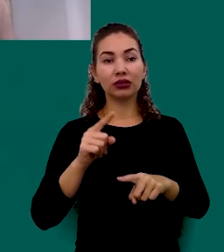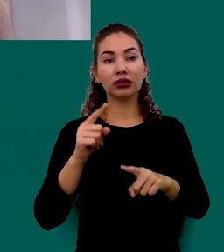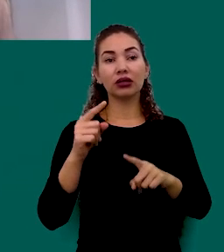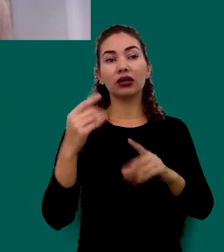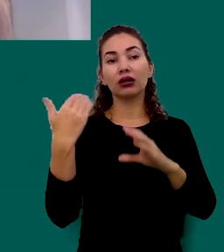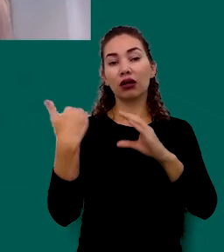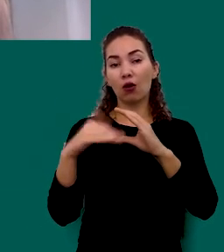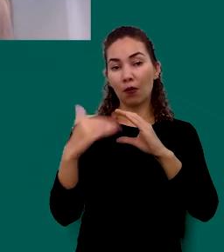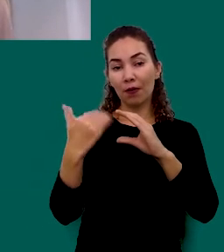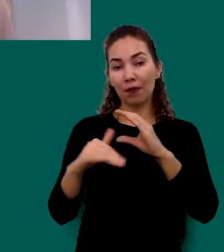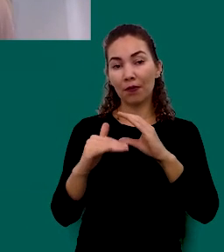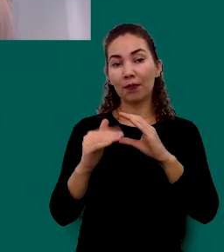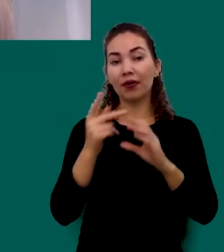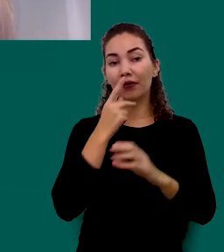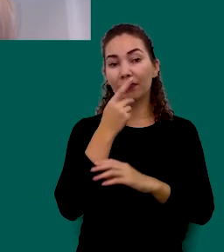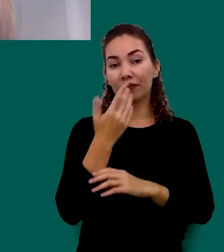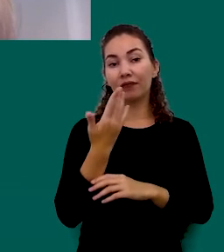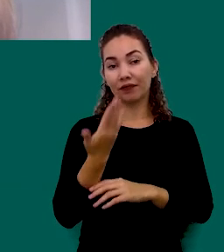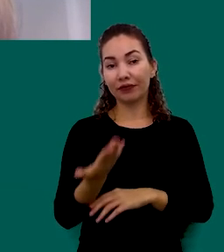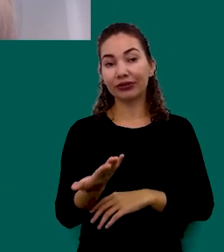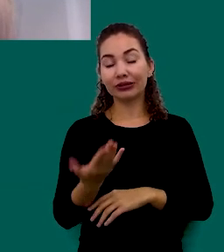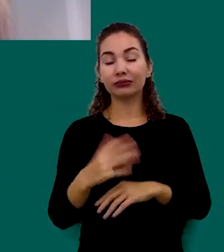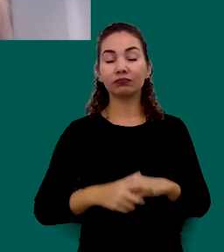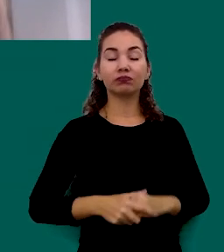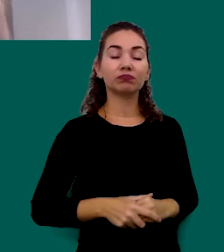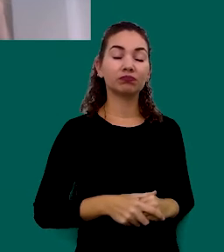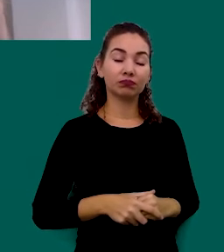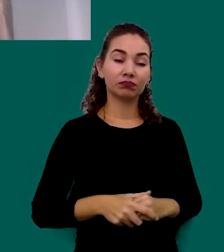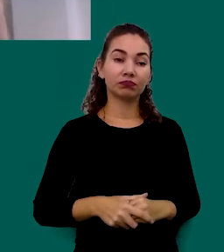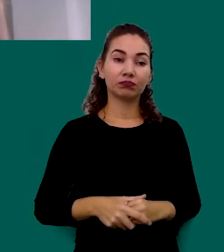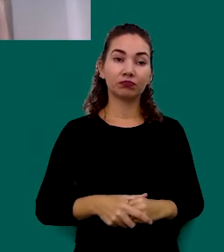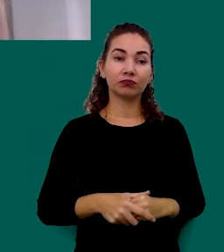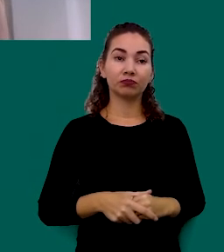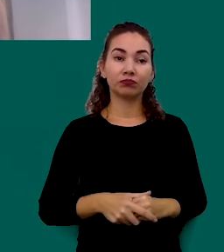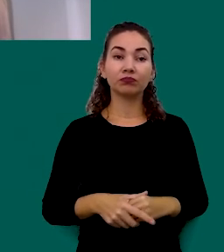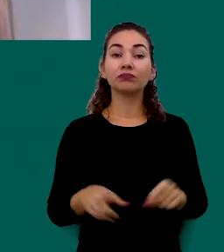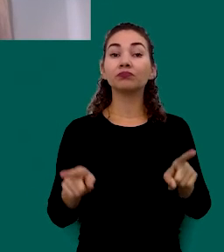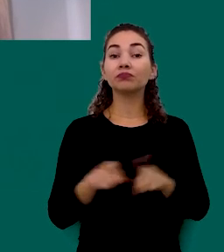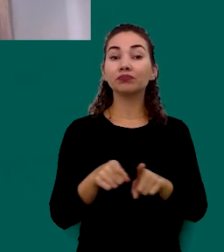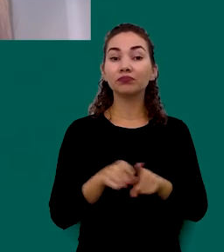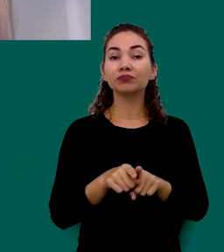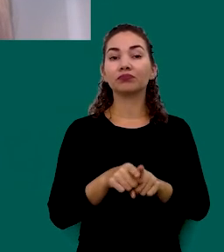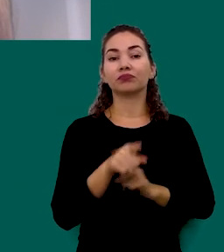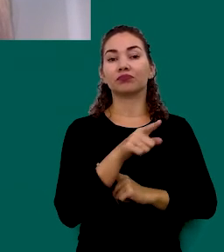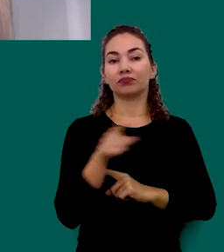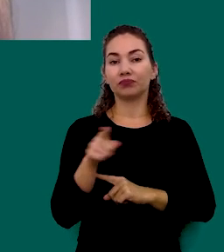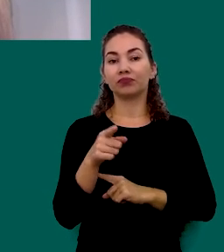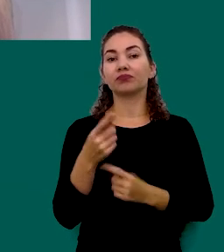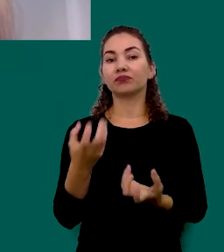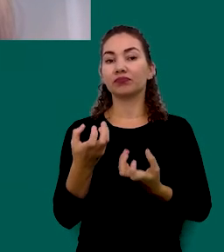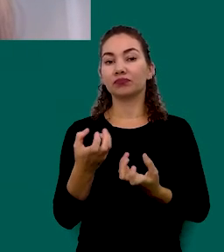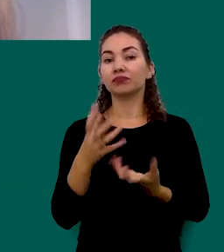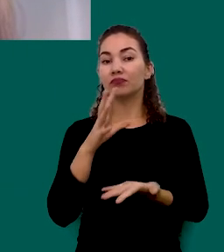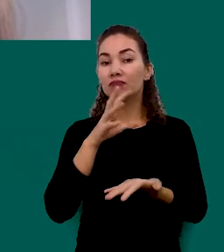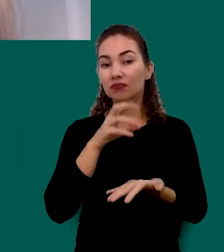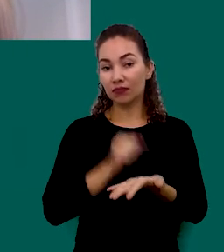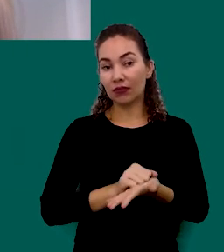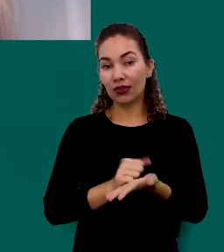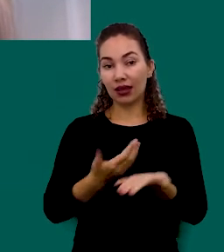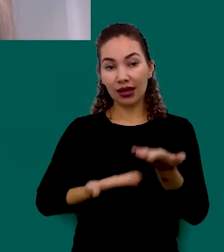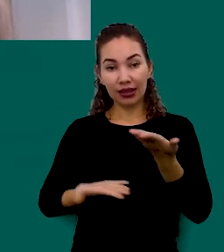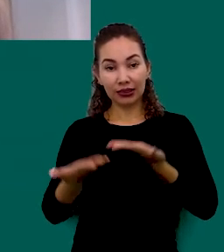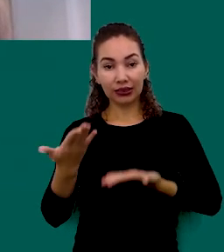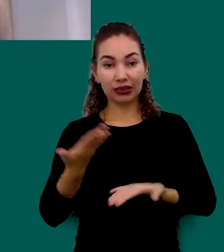Do E-mail Que Eu Acabei De Comentar O E-mail Do Nosso Projeto Também Quem Assim Deseja Marcar Atendimentos